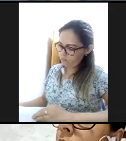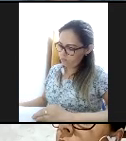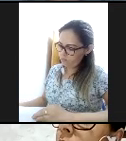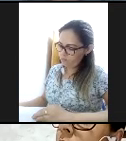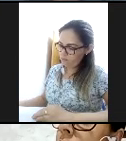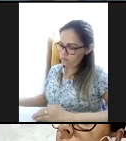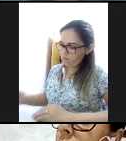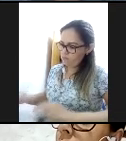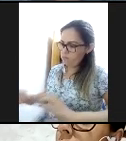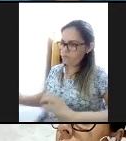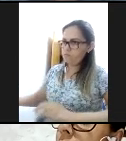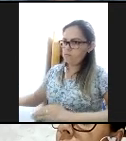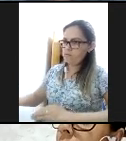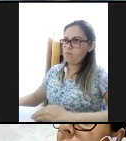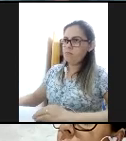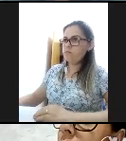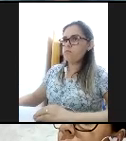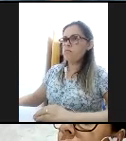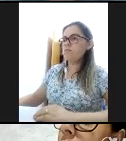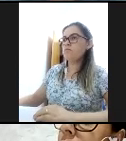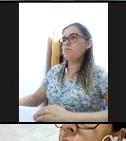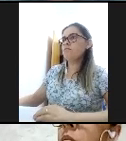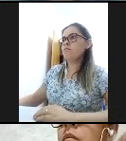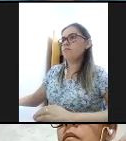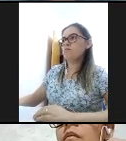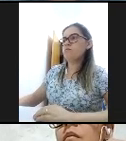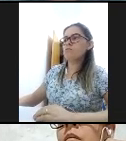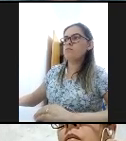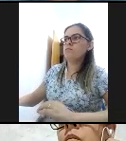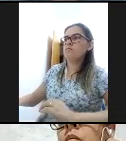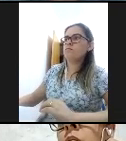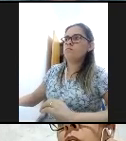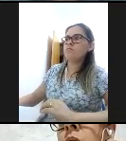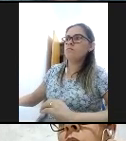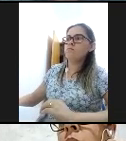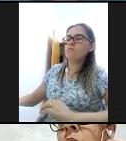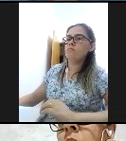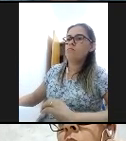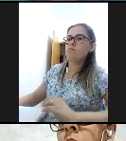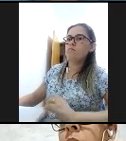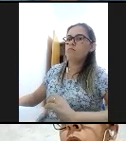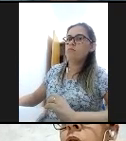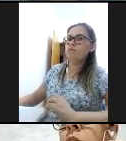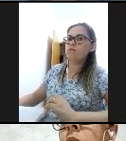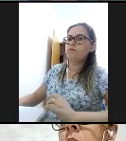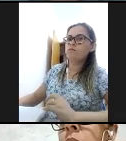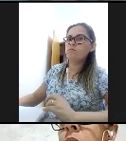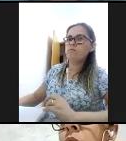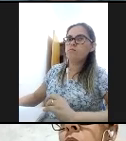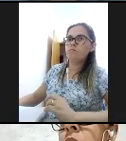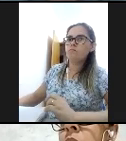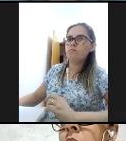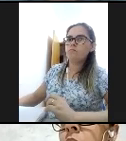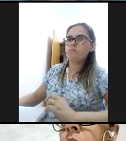aquilo que nós consideramos uma síntese de todos os processos, todo o desenvolvimento tecnológico do